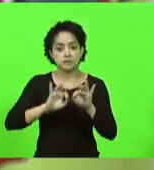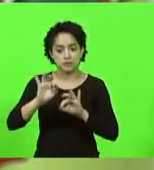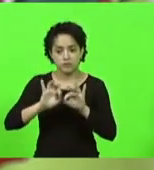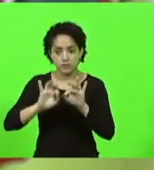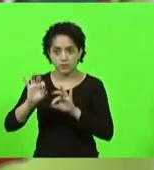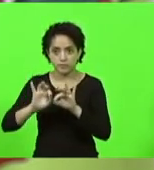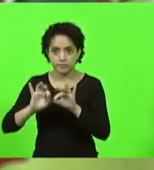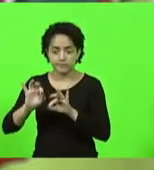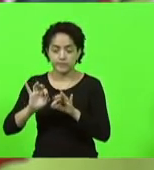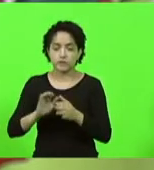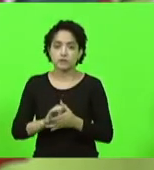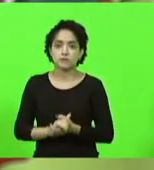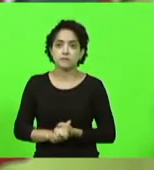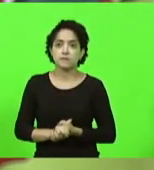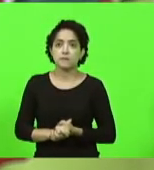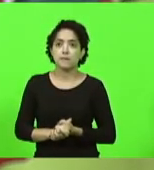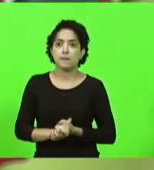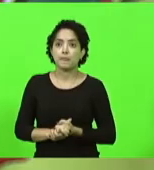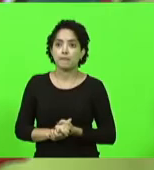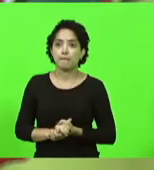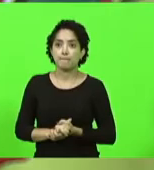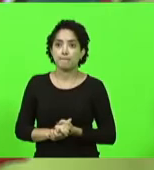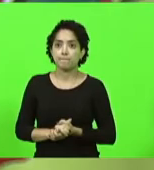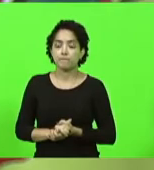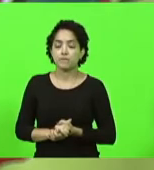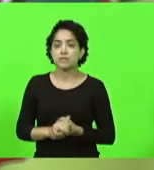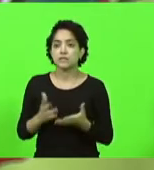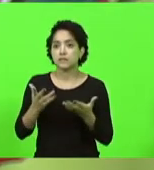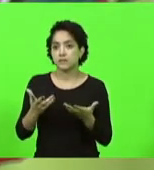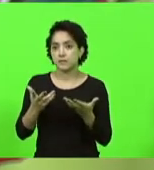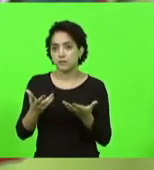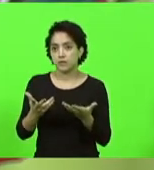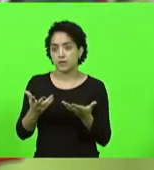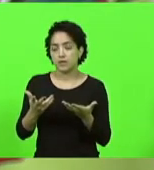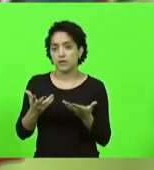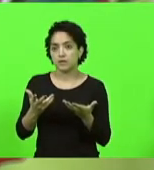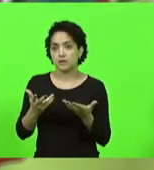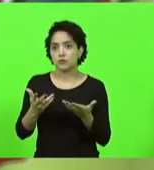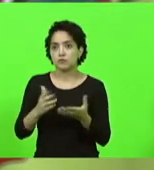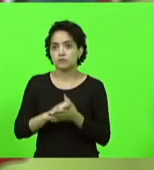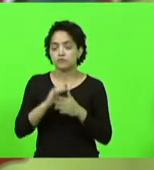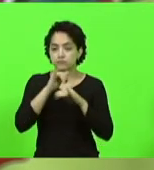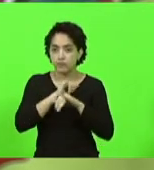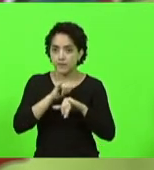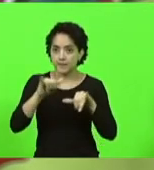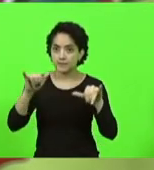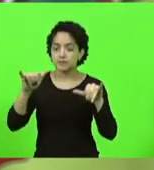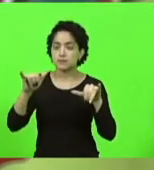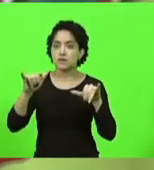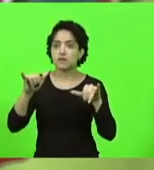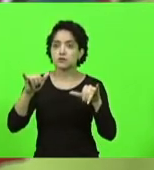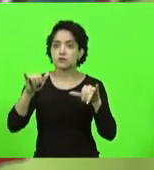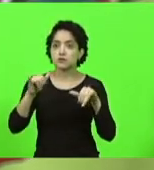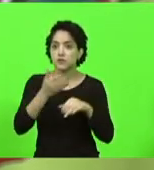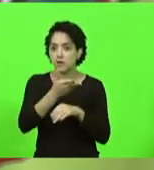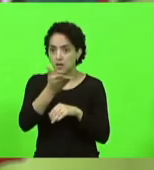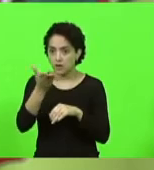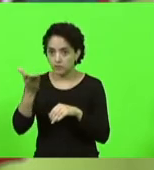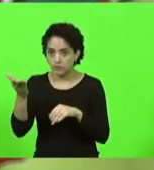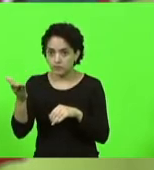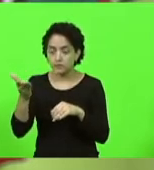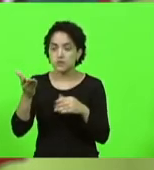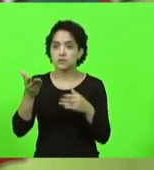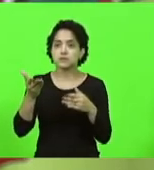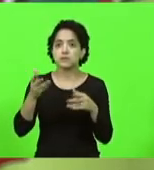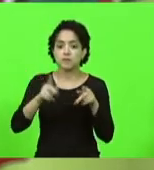dentro do prazo. No mais, senhor presidente, eu quero deixar aqui uma mensagem também a todos os moradores do